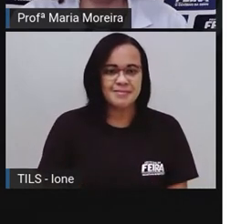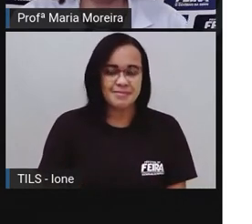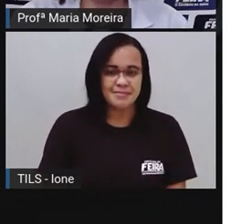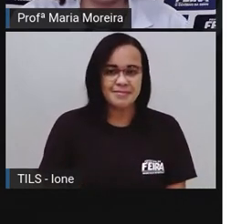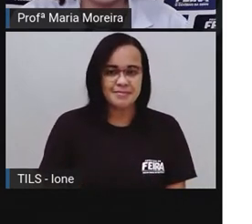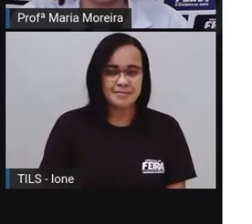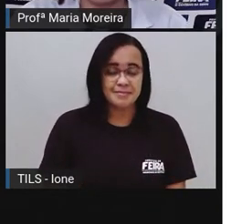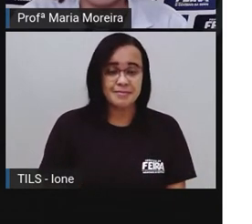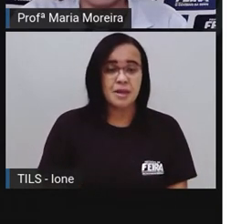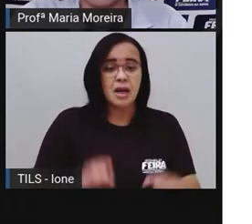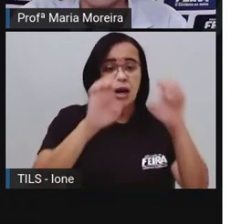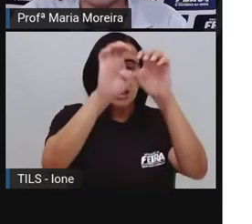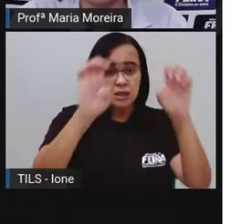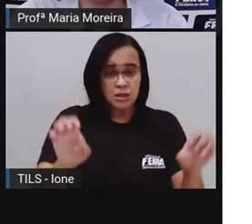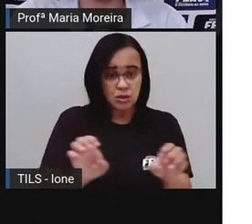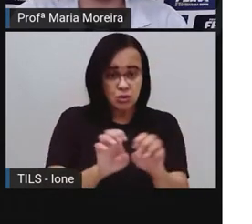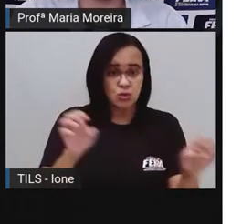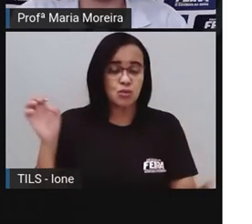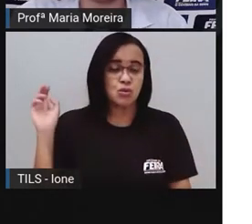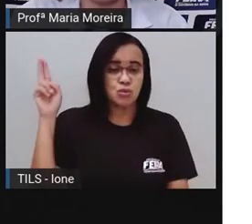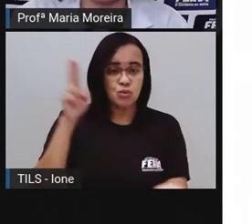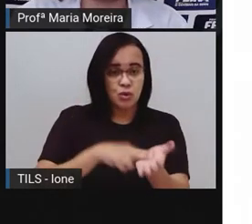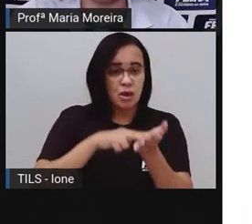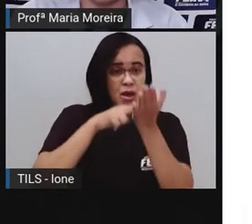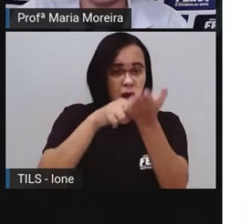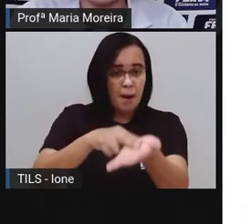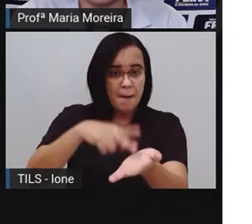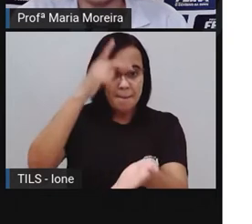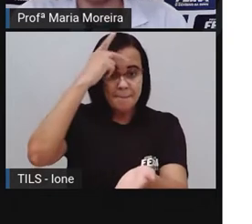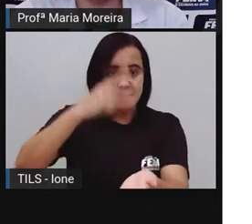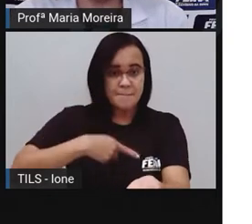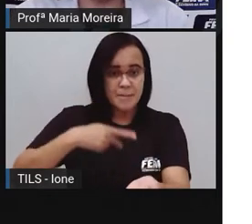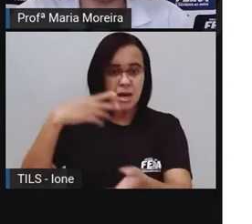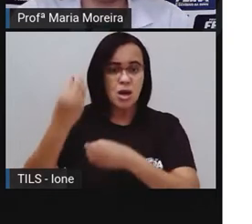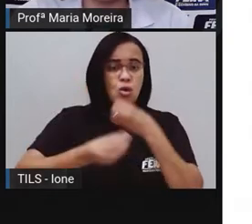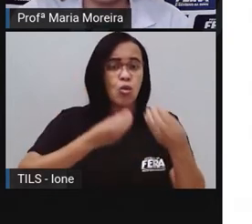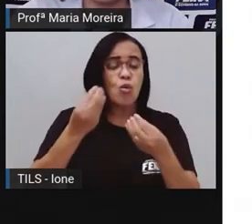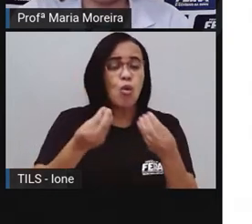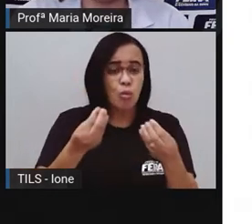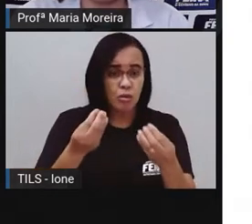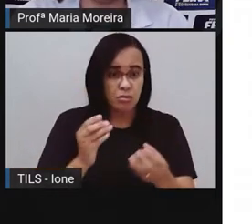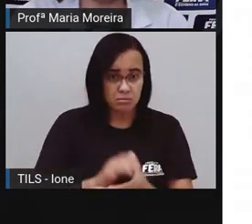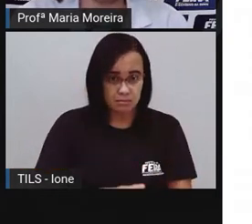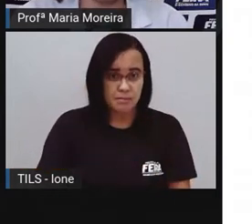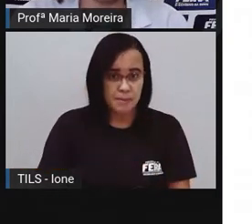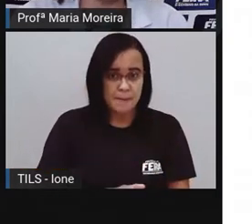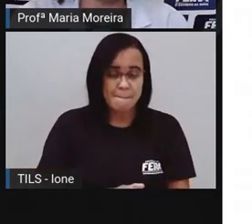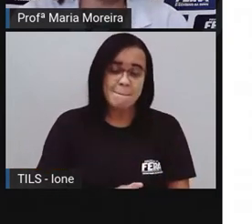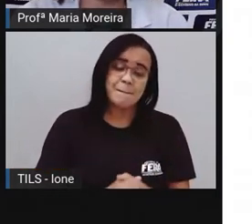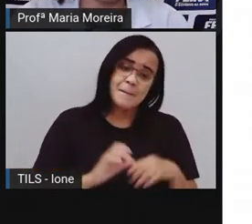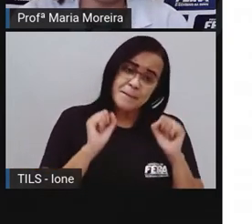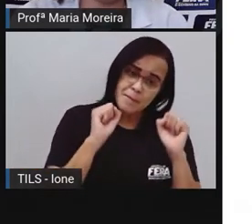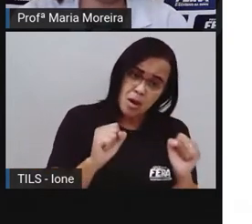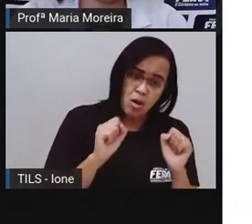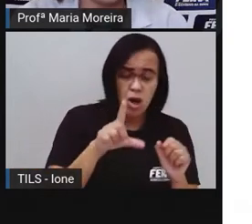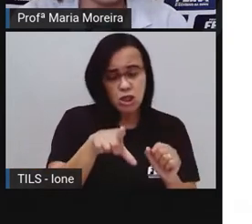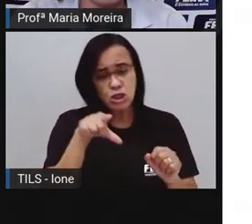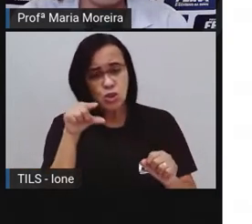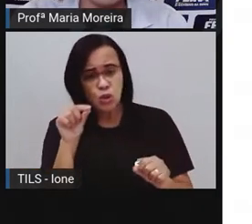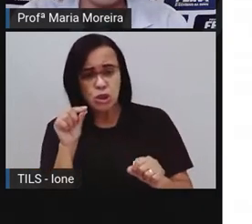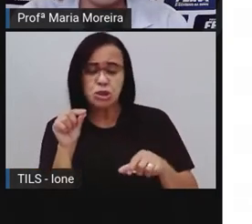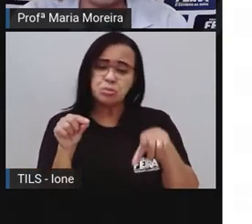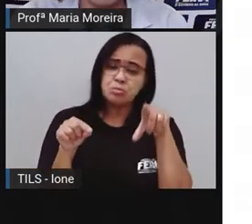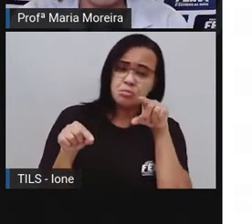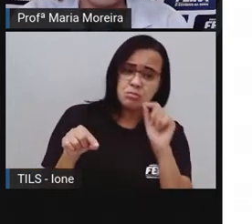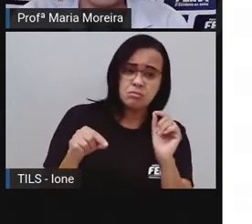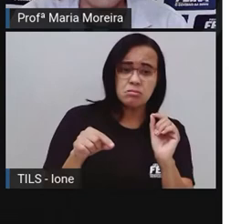A estrutura da carta pessoal também é aberta, né? Tendo em vista que o autor pode escolher como deseja organizar as